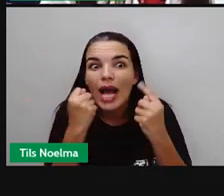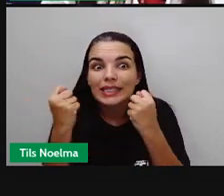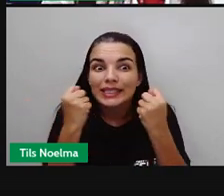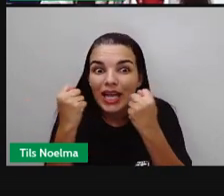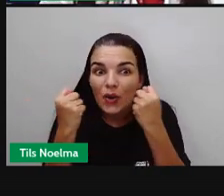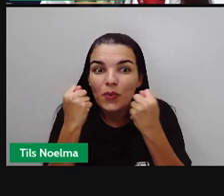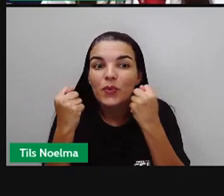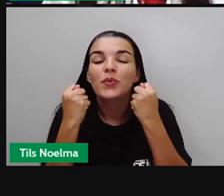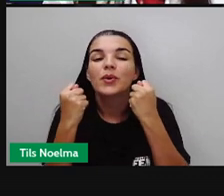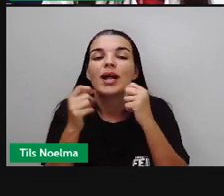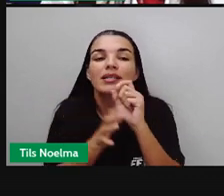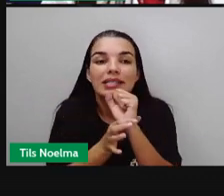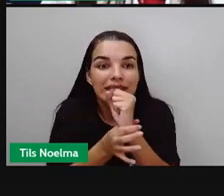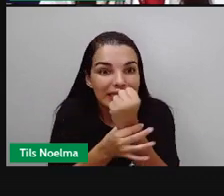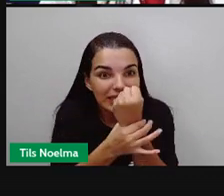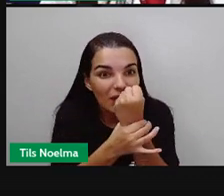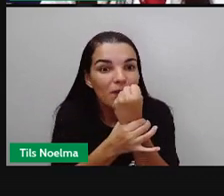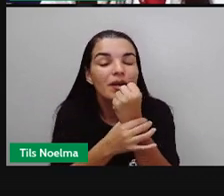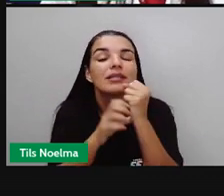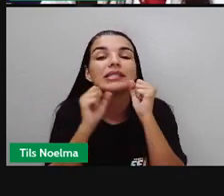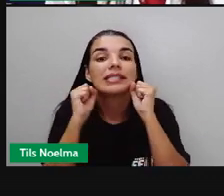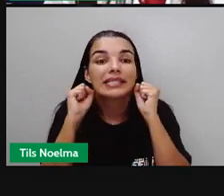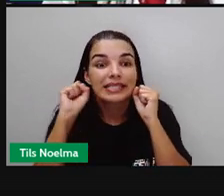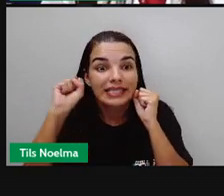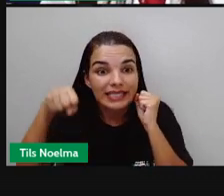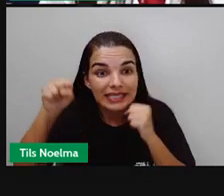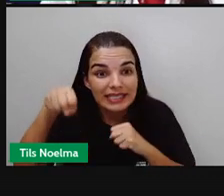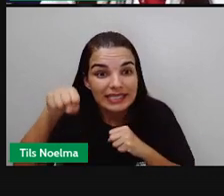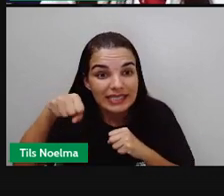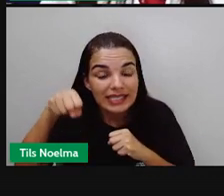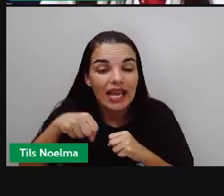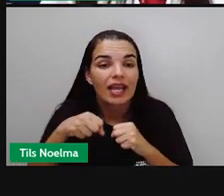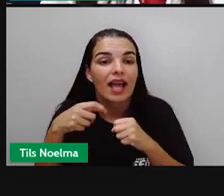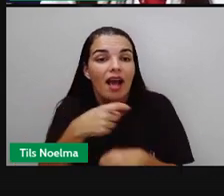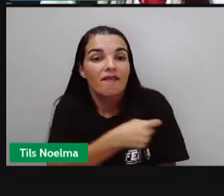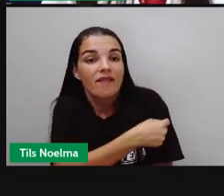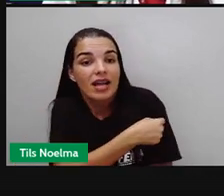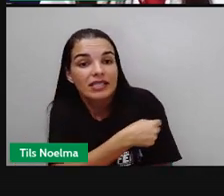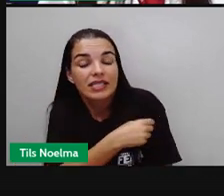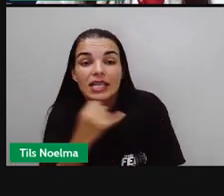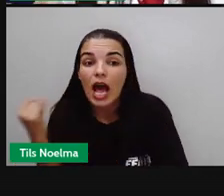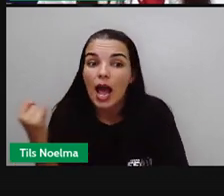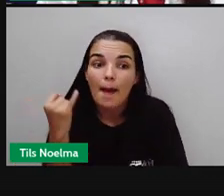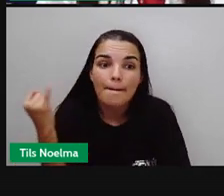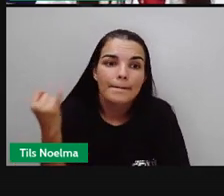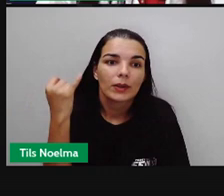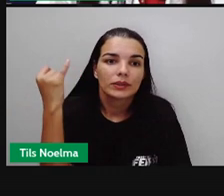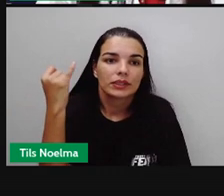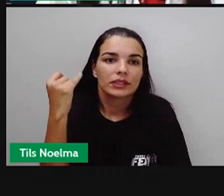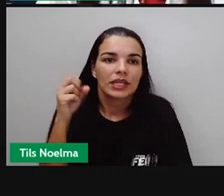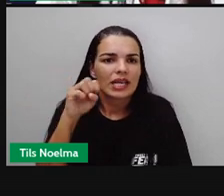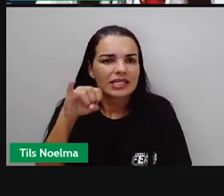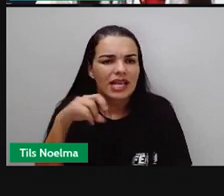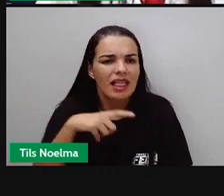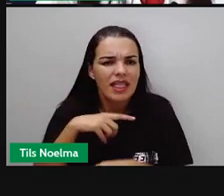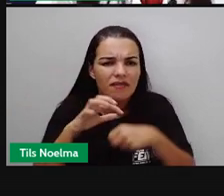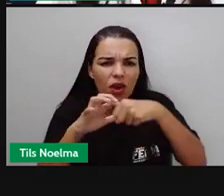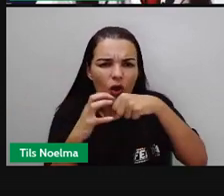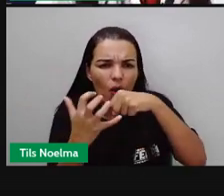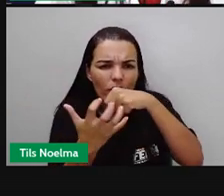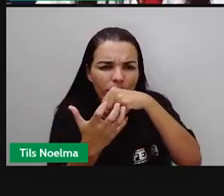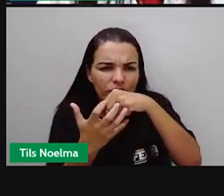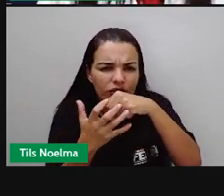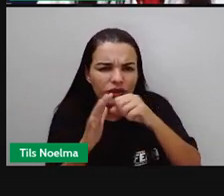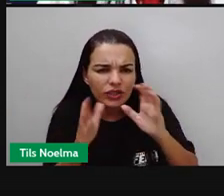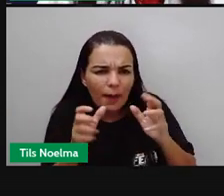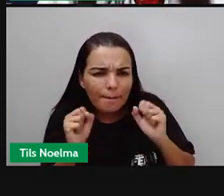tem nenhuma reação grave ainda que foi relatada durante os testes. Quem já teve Covid, pode se vacinar?